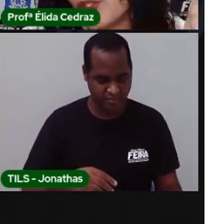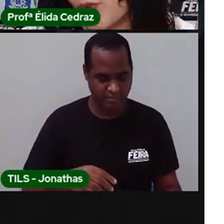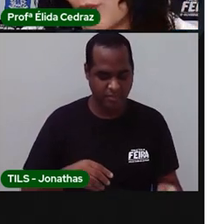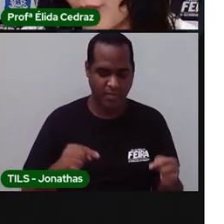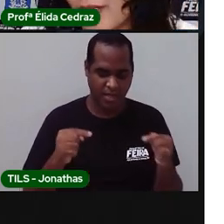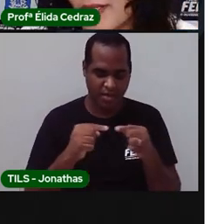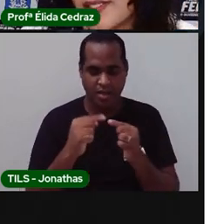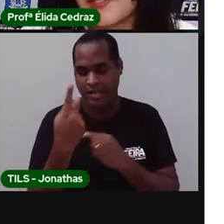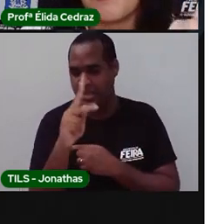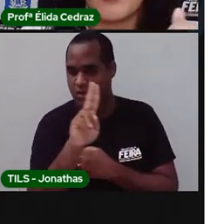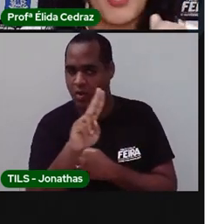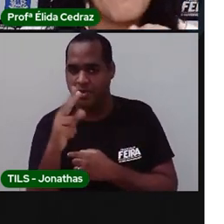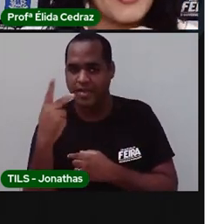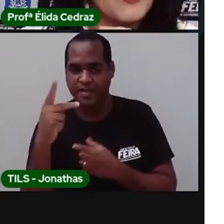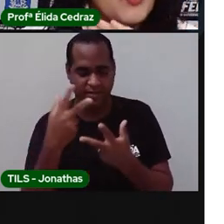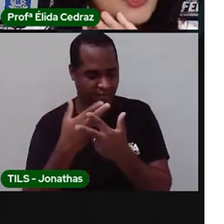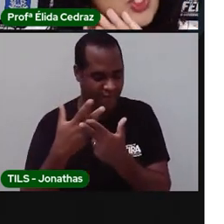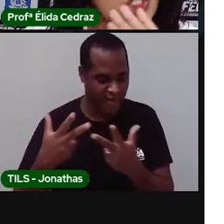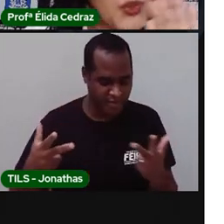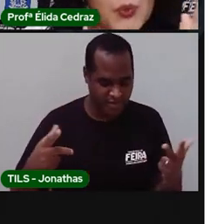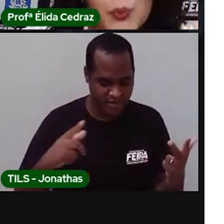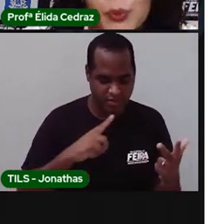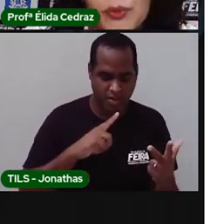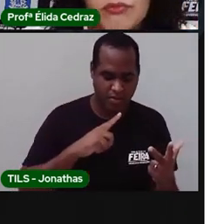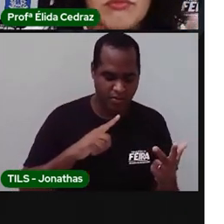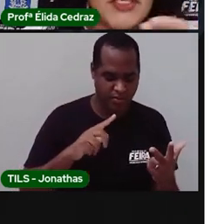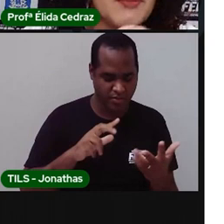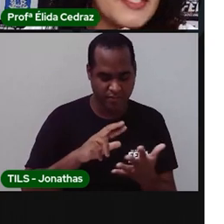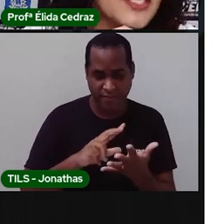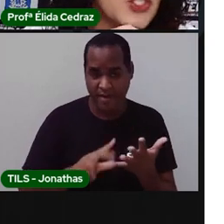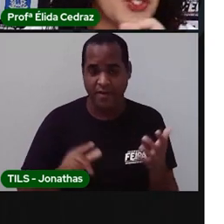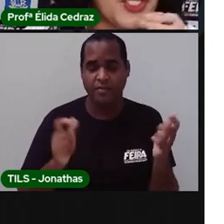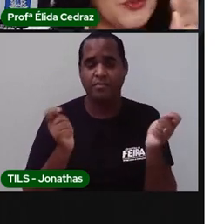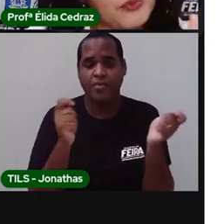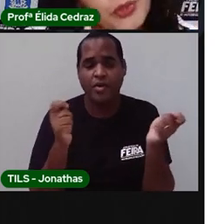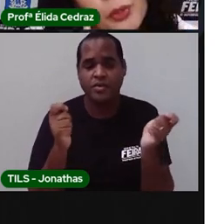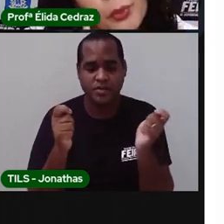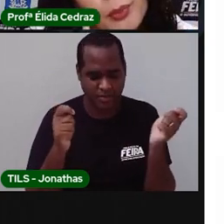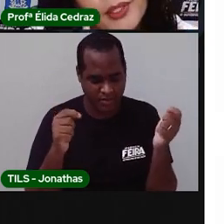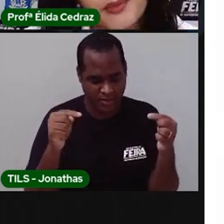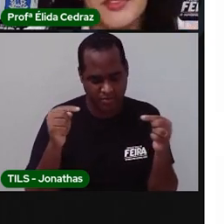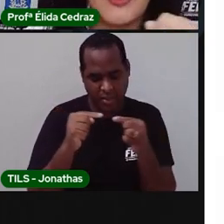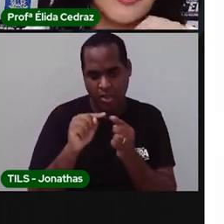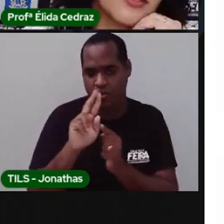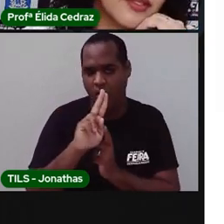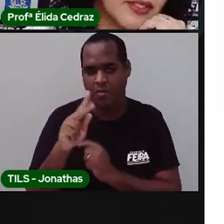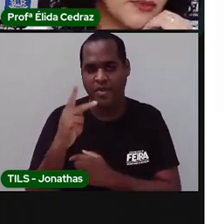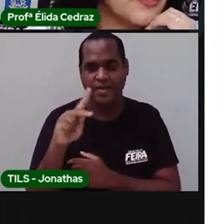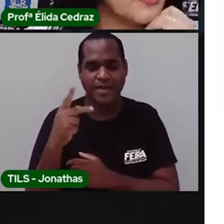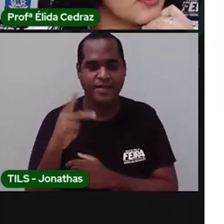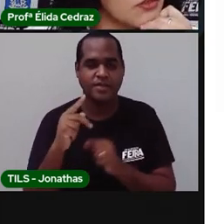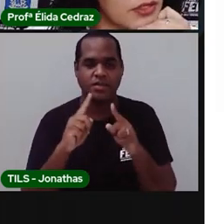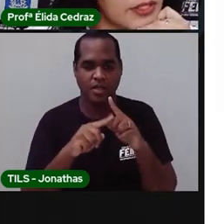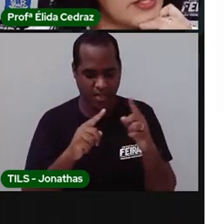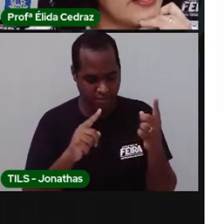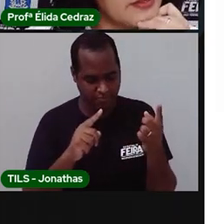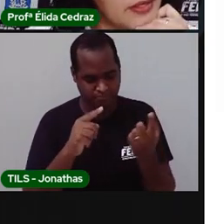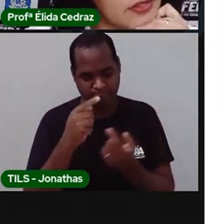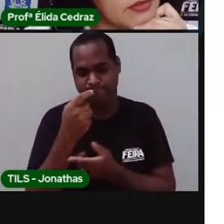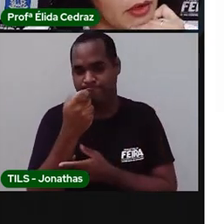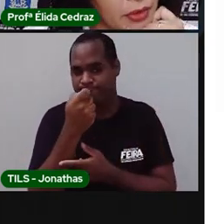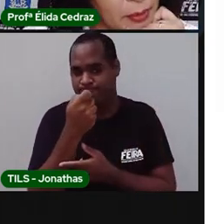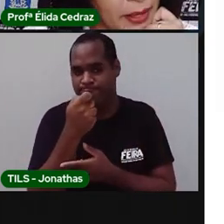o nome das coisas. Para o nome de tudo. Não existe nenhum nome escrito sem as nossas